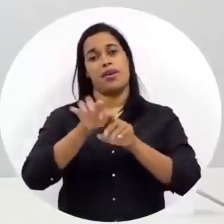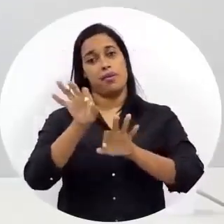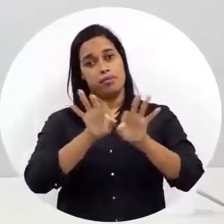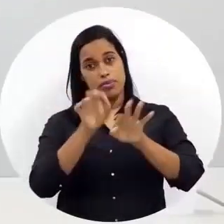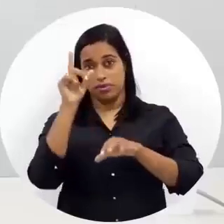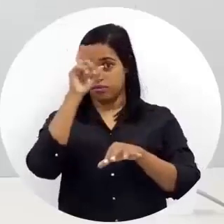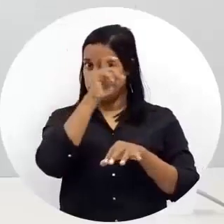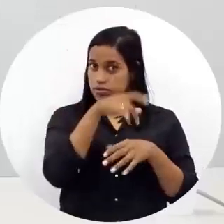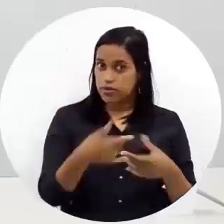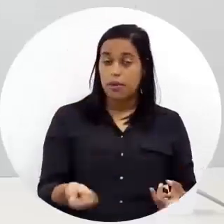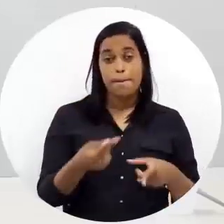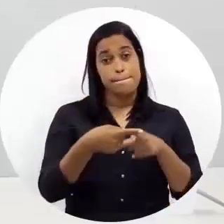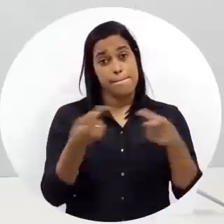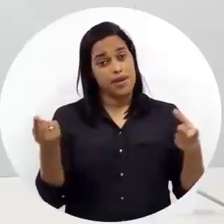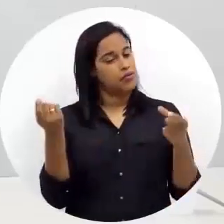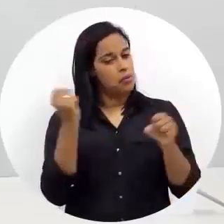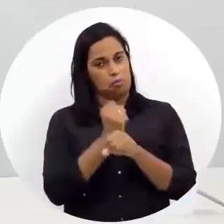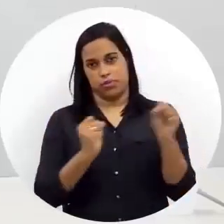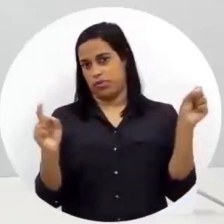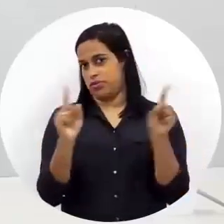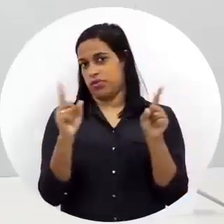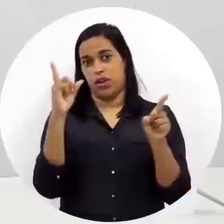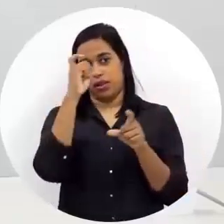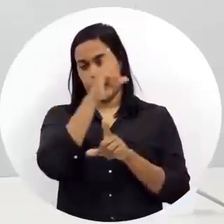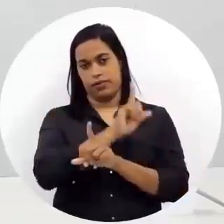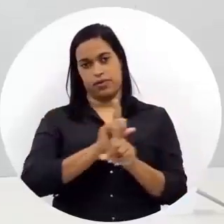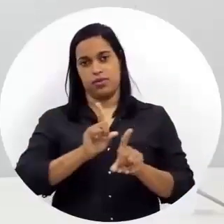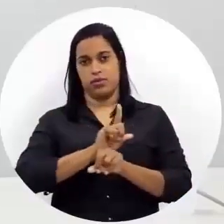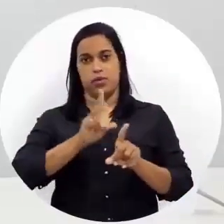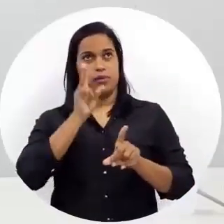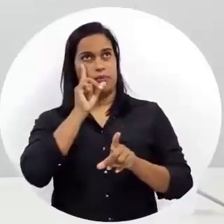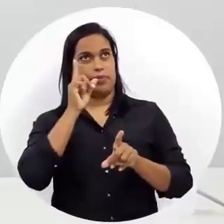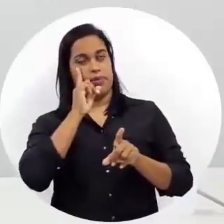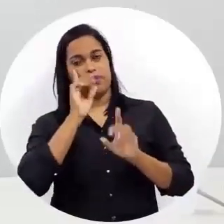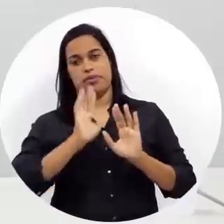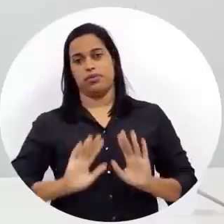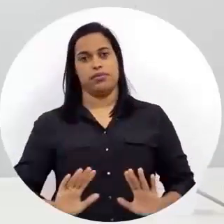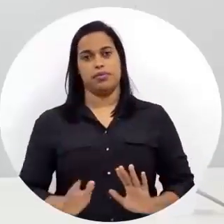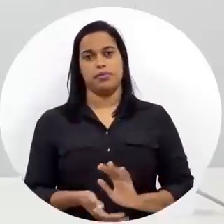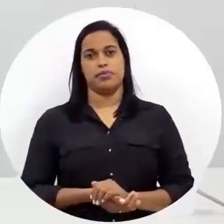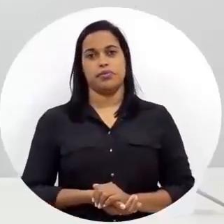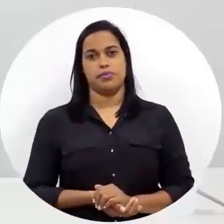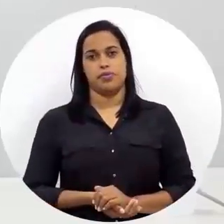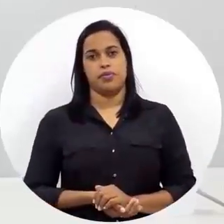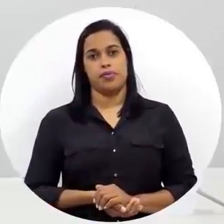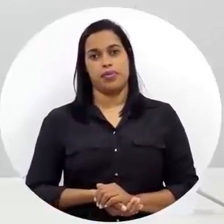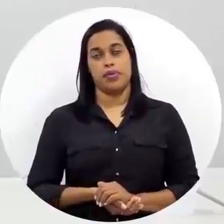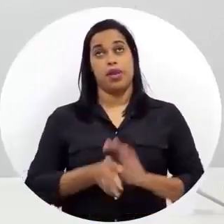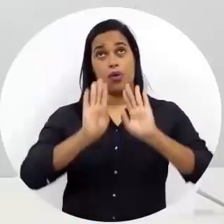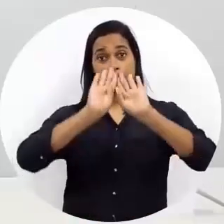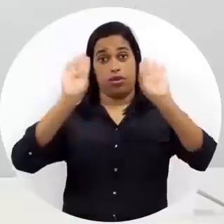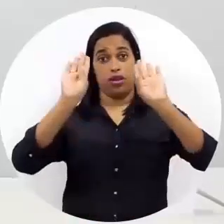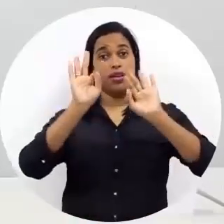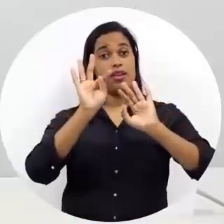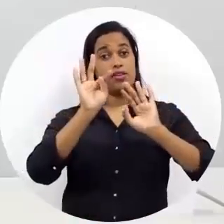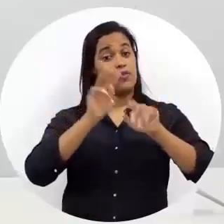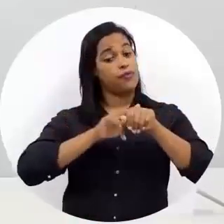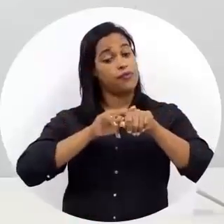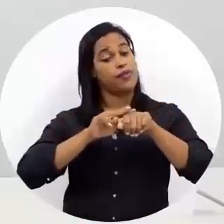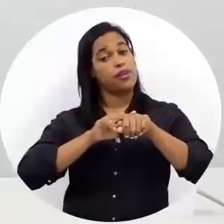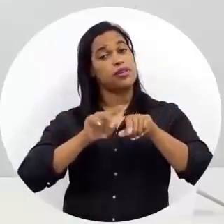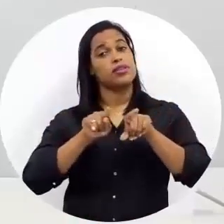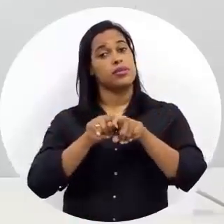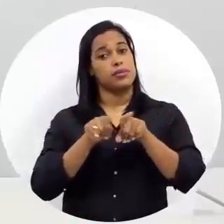é um pouco mais complexo, mas não é impossível e não é tão difícil assim, como se pensa. Então, assim, o telhado verde, ele,